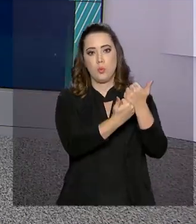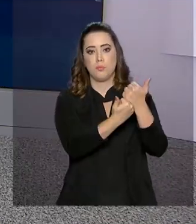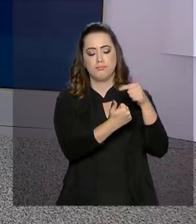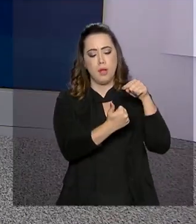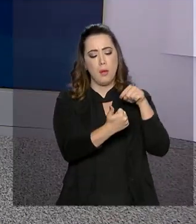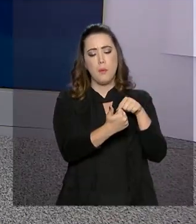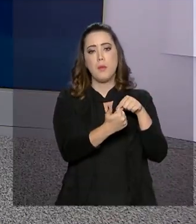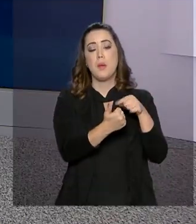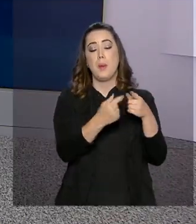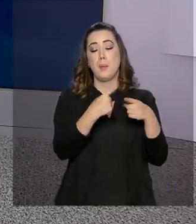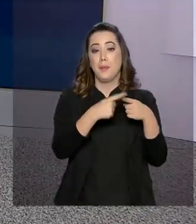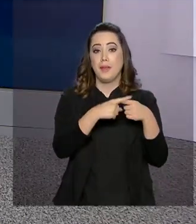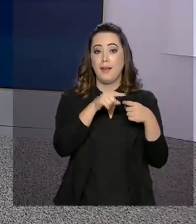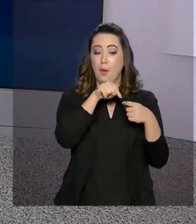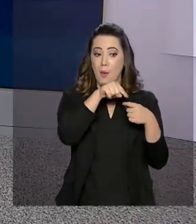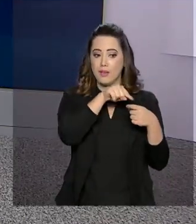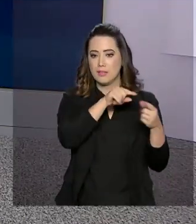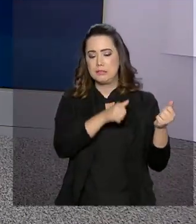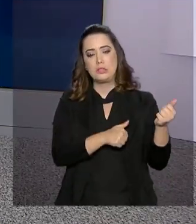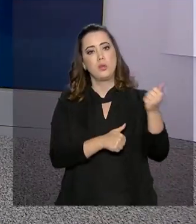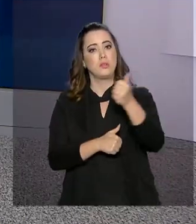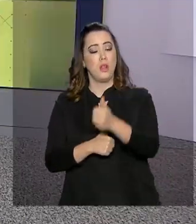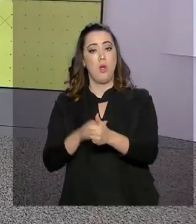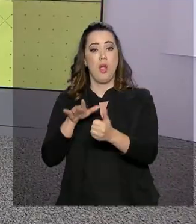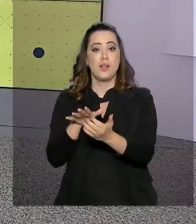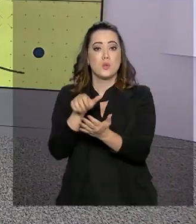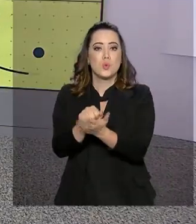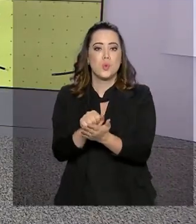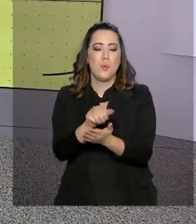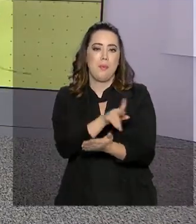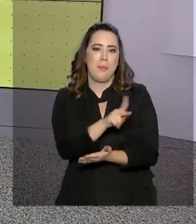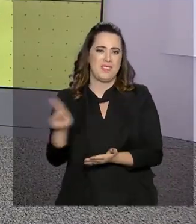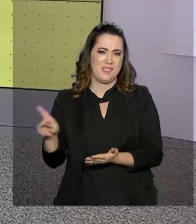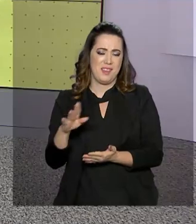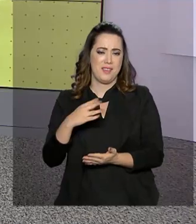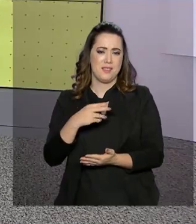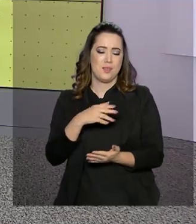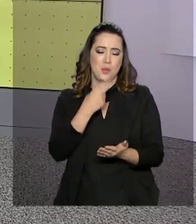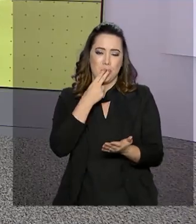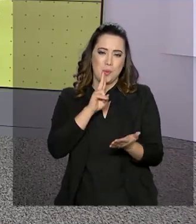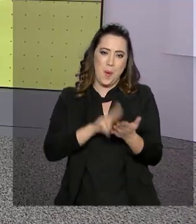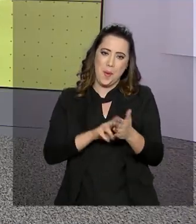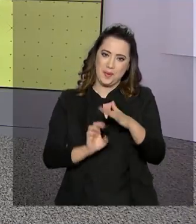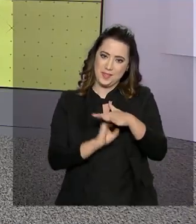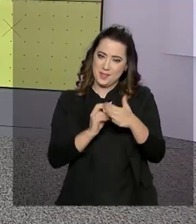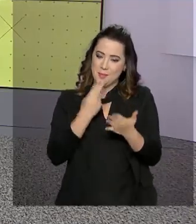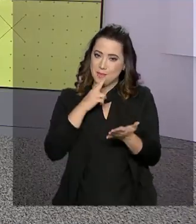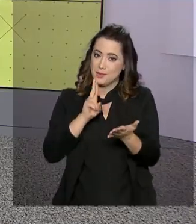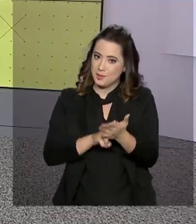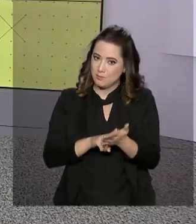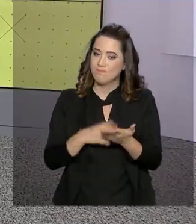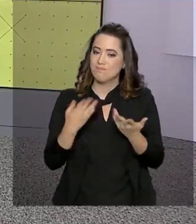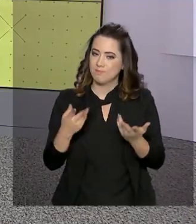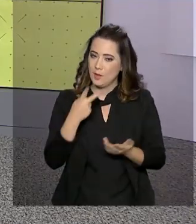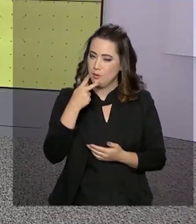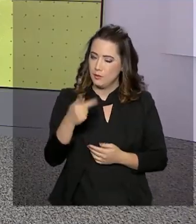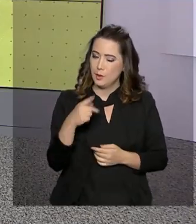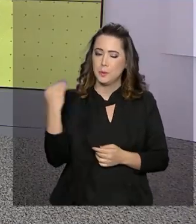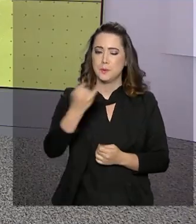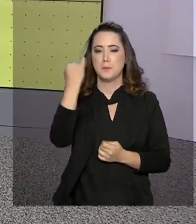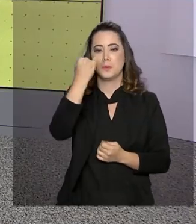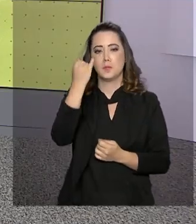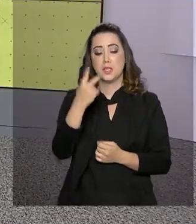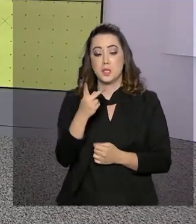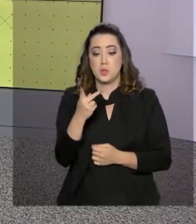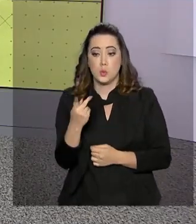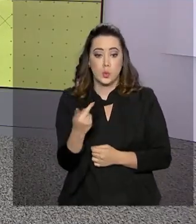cargo, passa a ocupar a presidência dos Correios. Em seu discurso, o novo ministro da Secretaria-Geral ressaltou a importância das